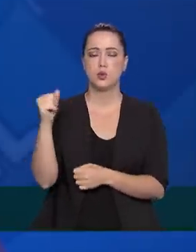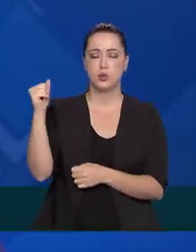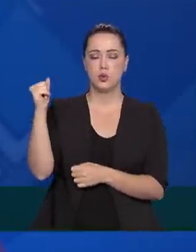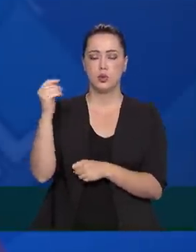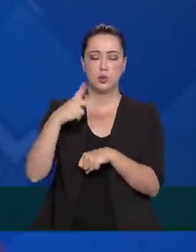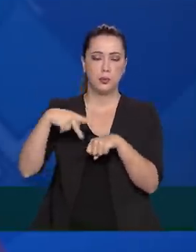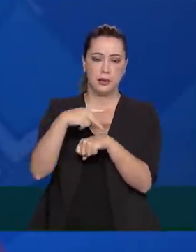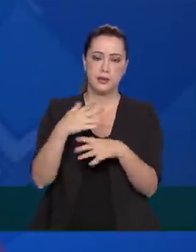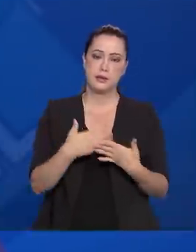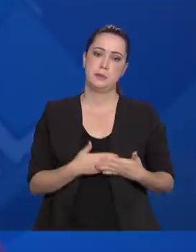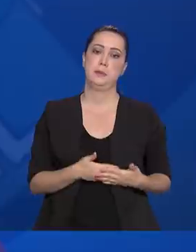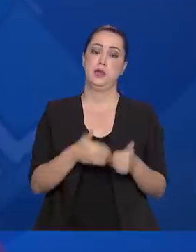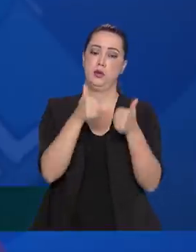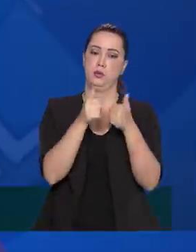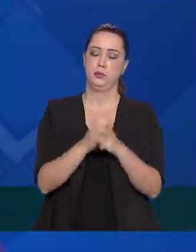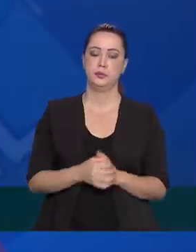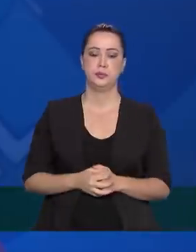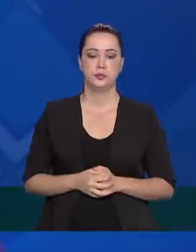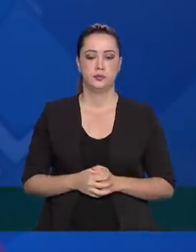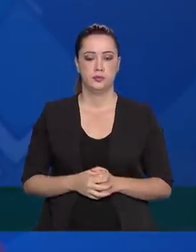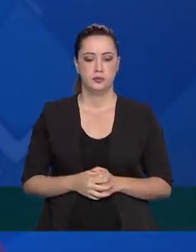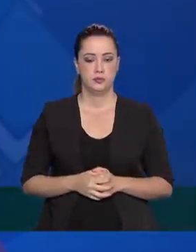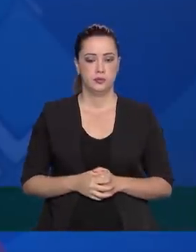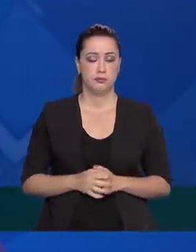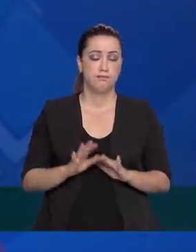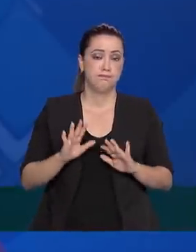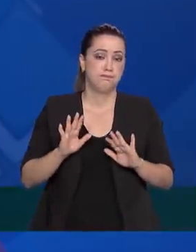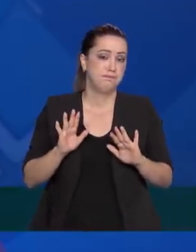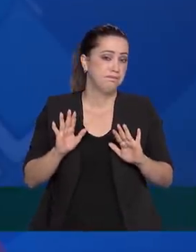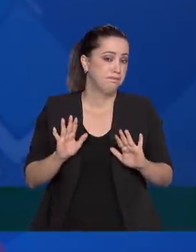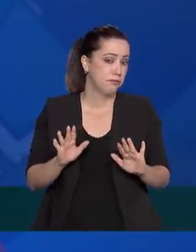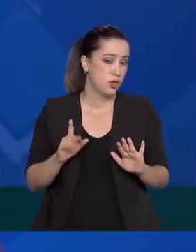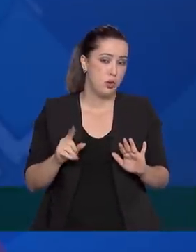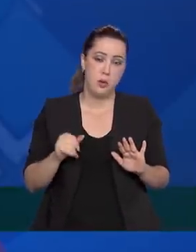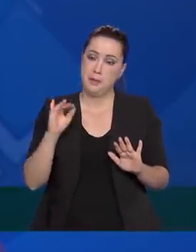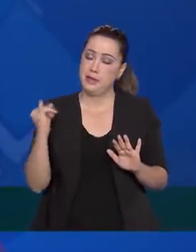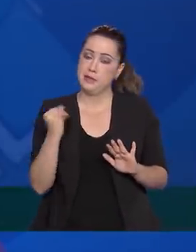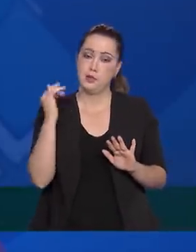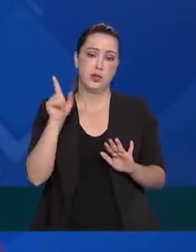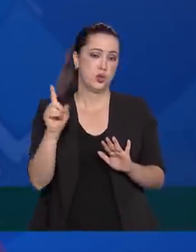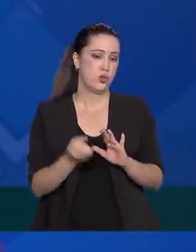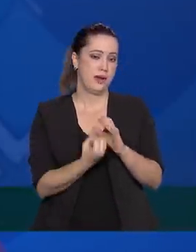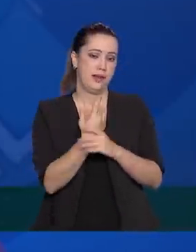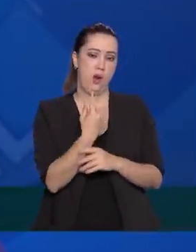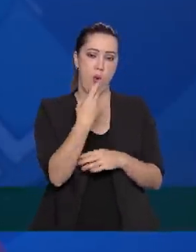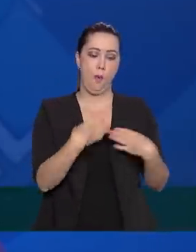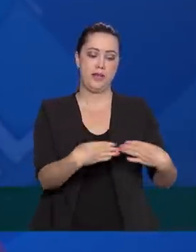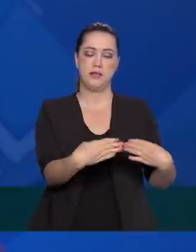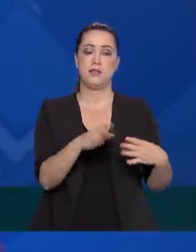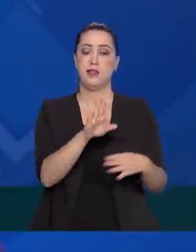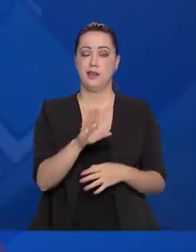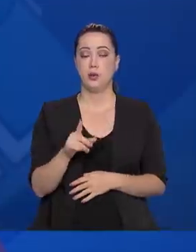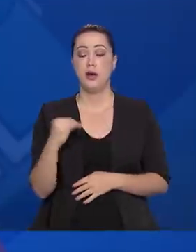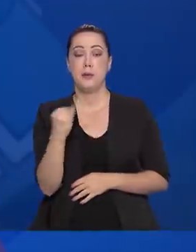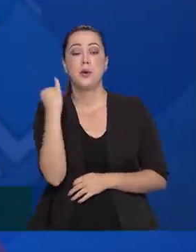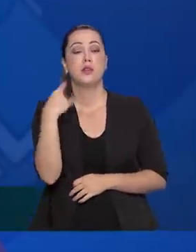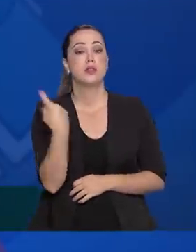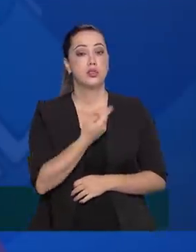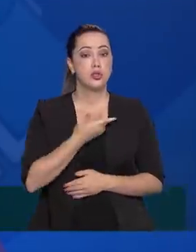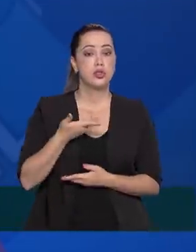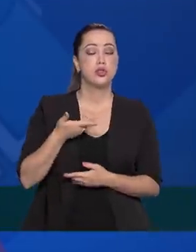O mais importante não é a criação de um colégio, de um ministério específico. O mais importante é que a gente consiga ter uma